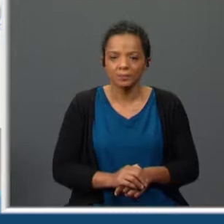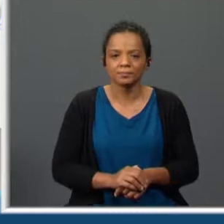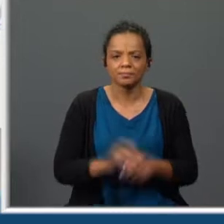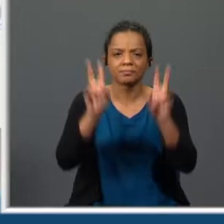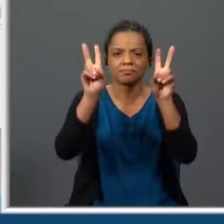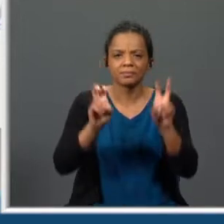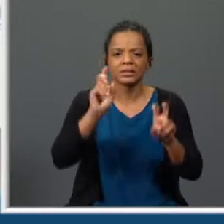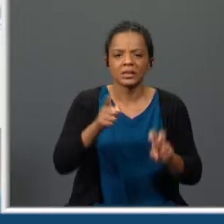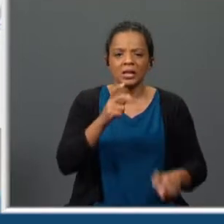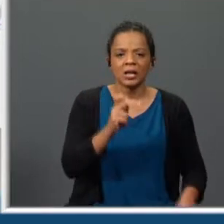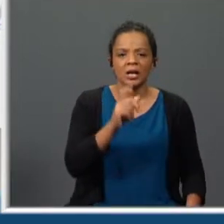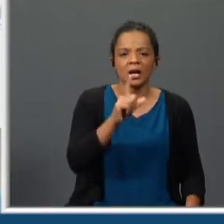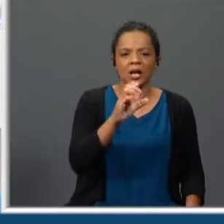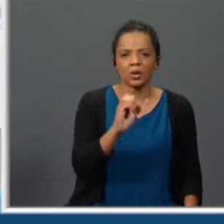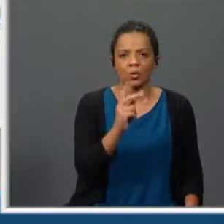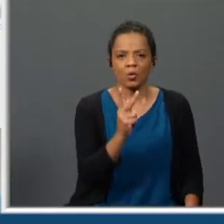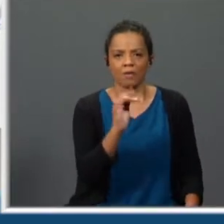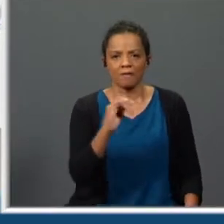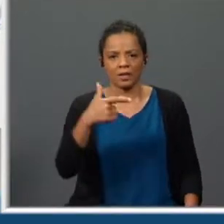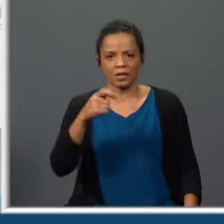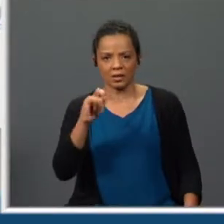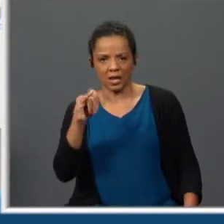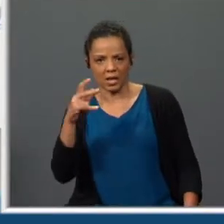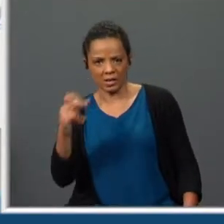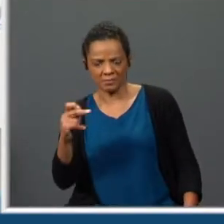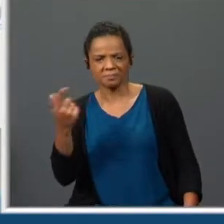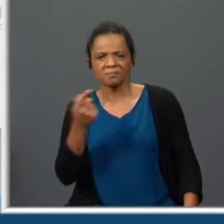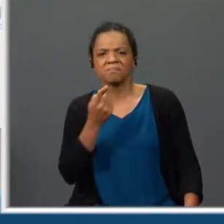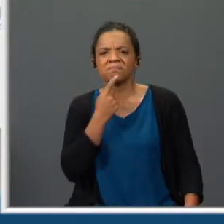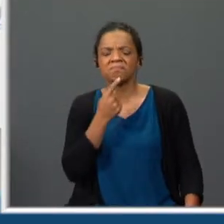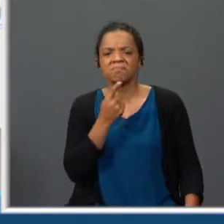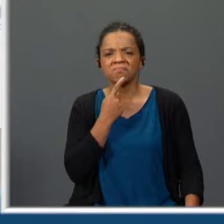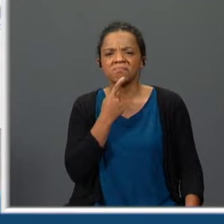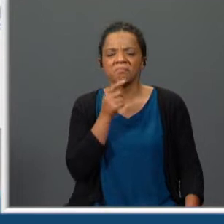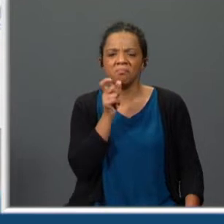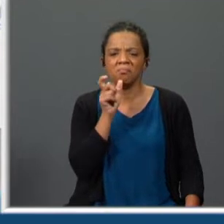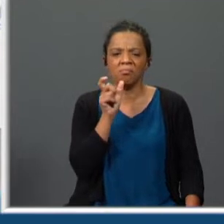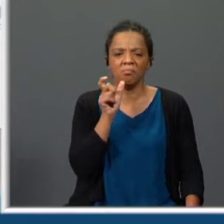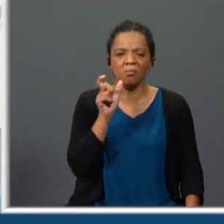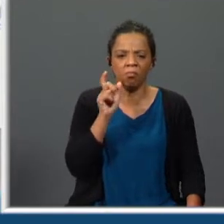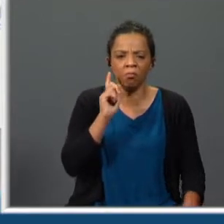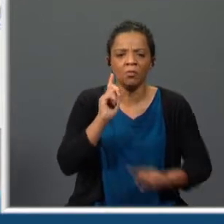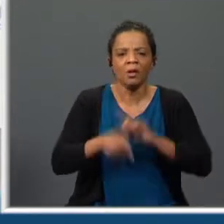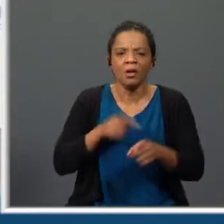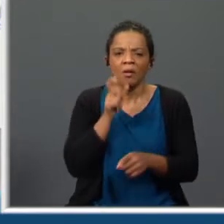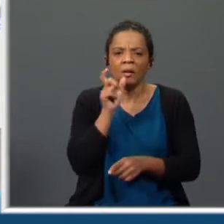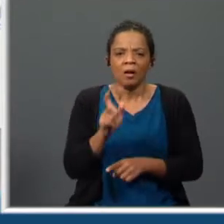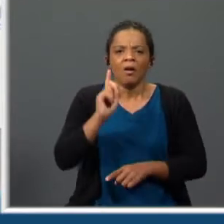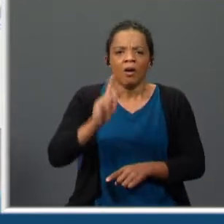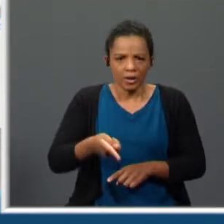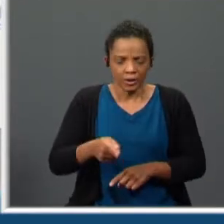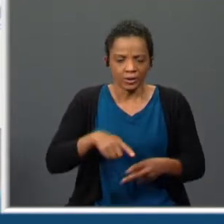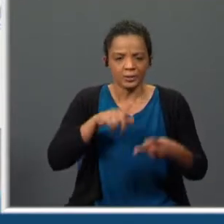alcoviteira no alto da barca do inferno. Vamos perceber o que é que significa e o que é que significava a alcoviteira,